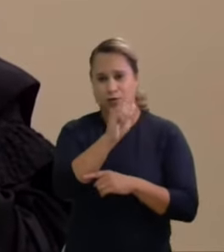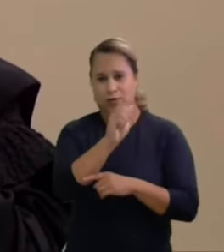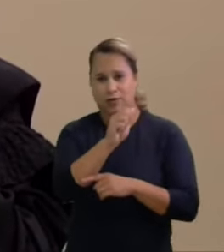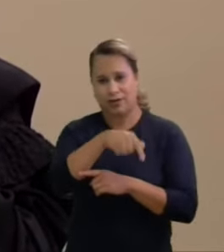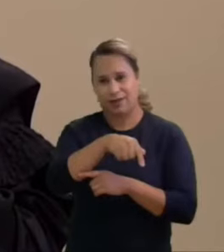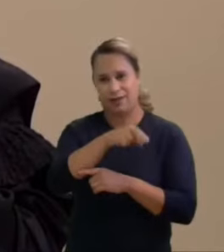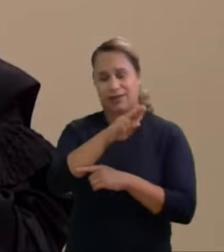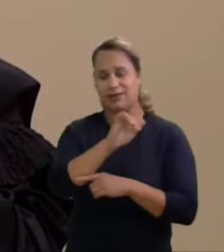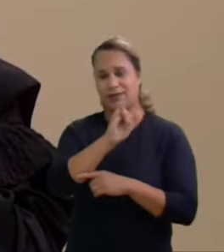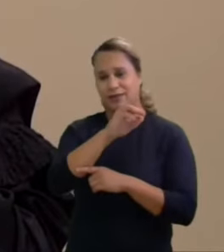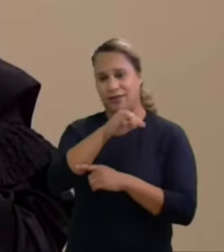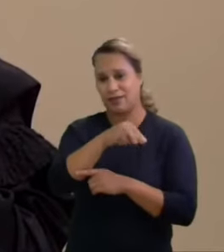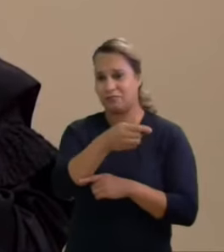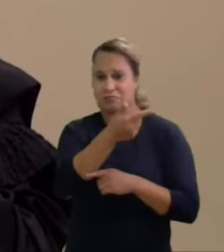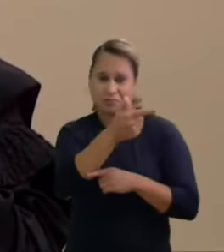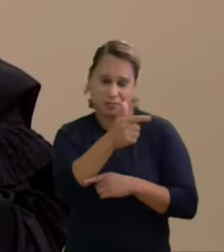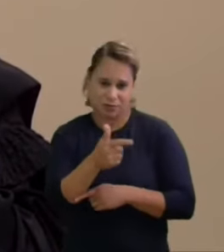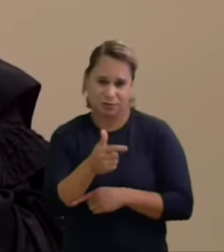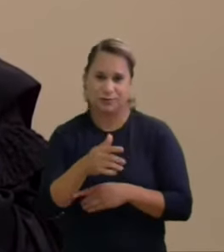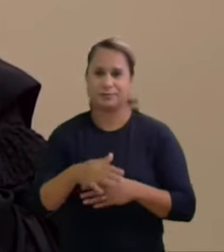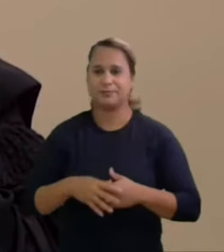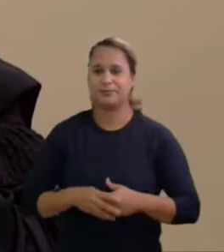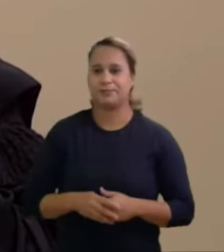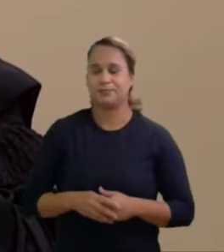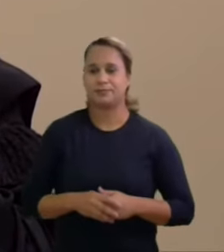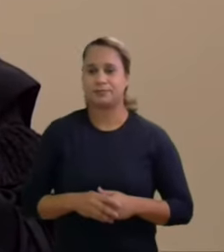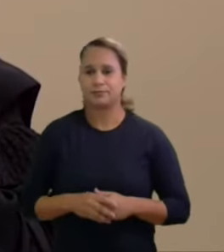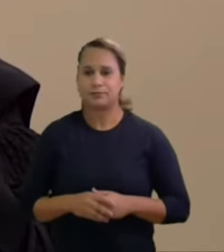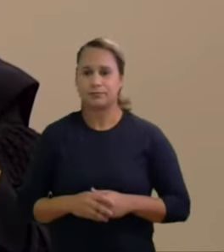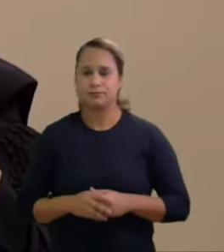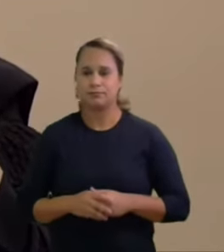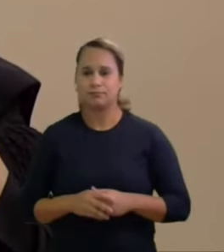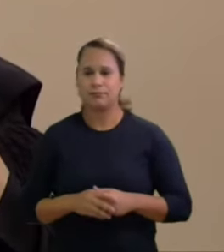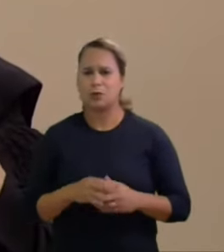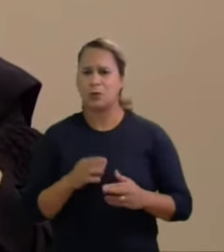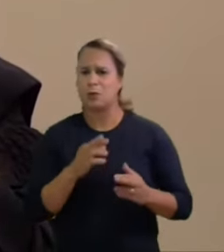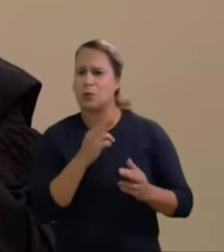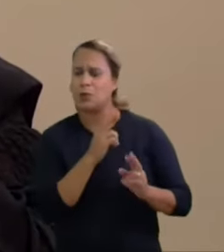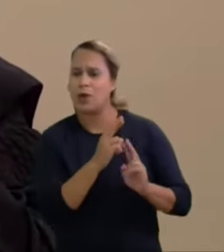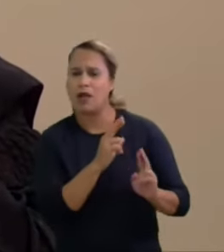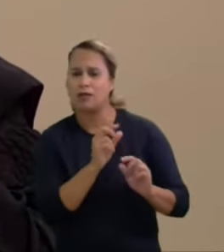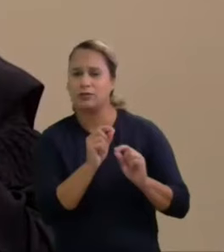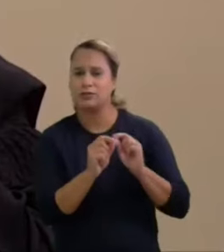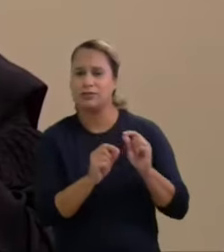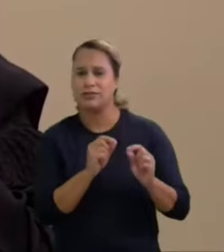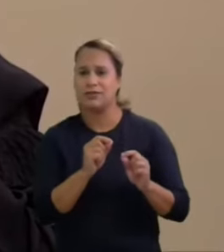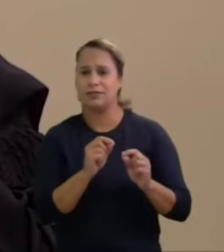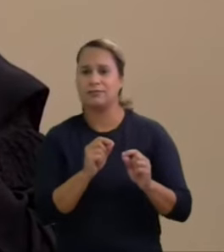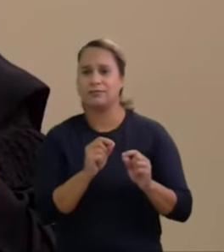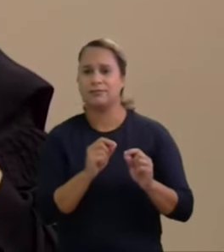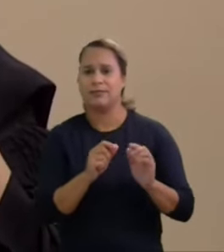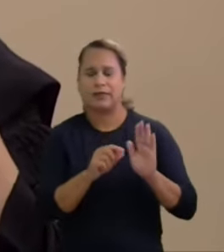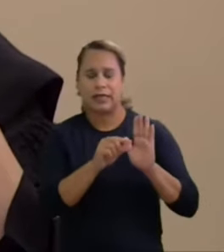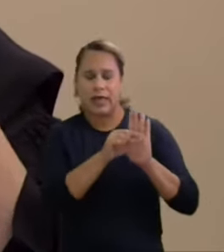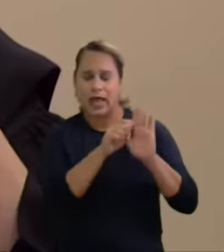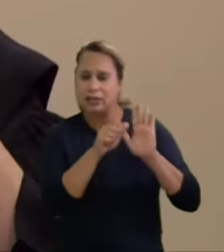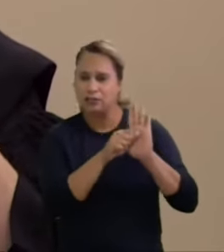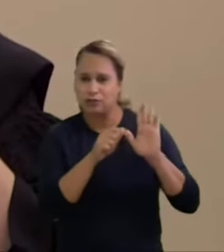da época giraram em torno de um ato mesmo de vontade não relacionados a suspeita de insucesso nas urnas e trago aqui alguns artigos de jornal da época